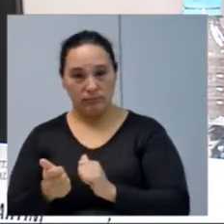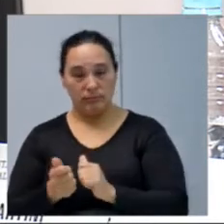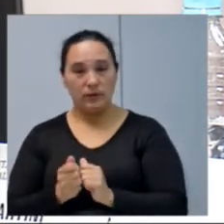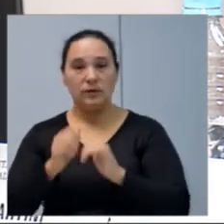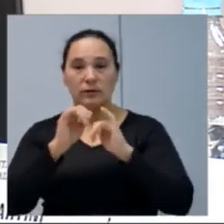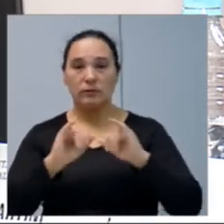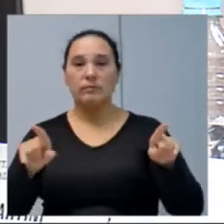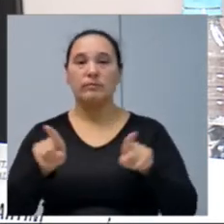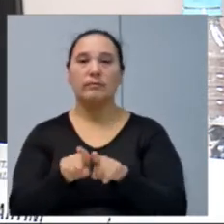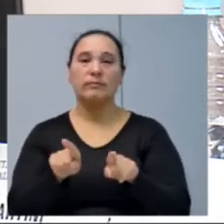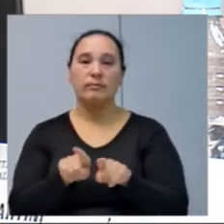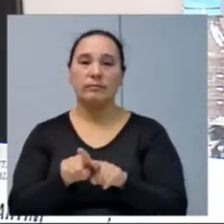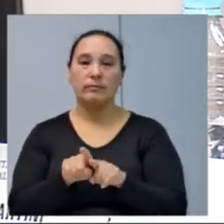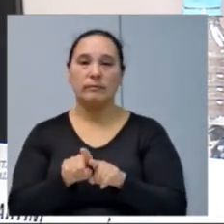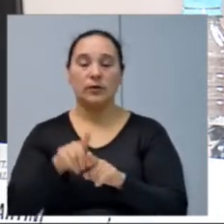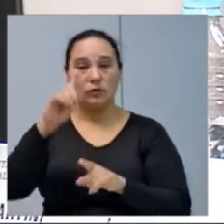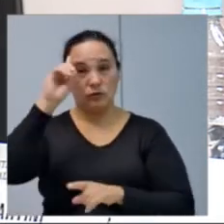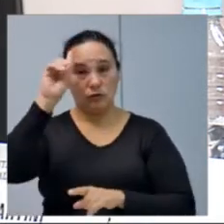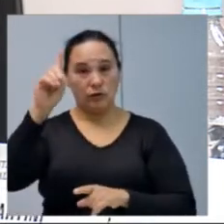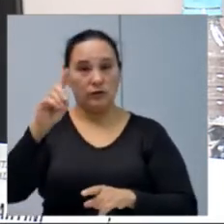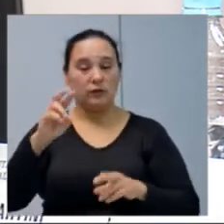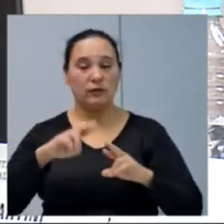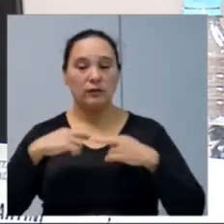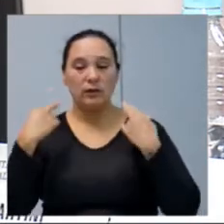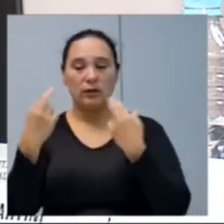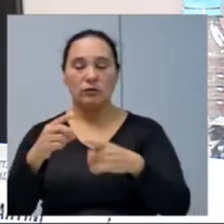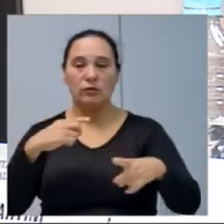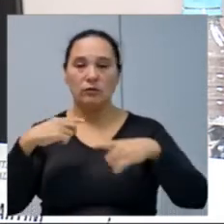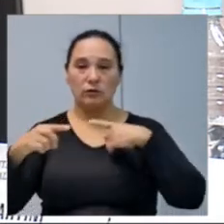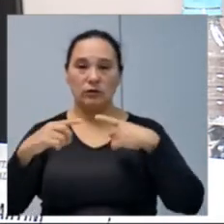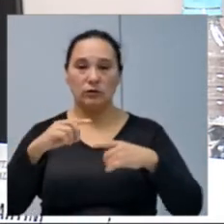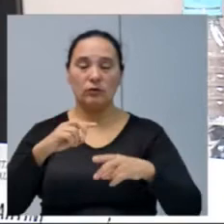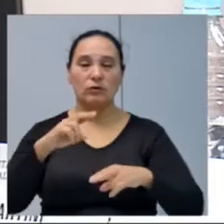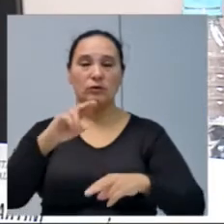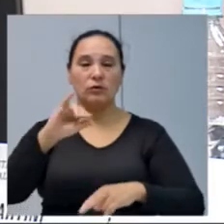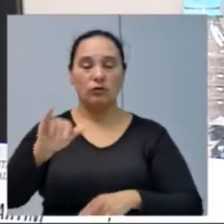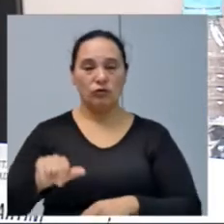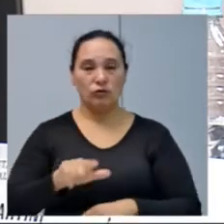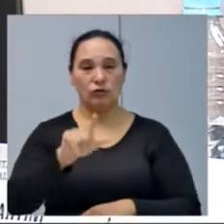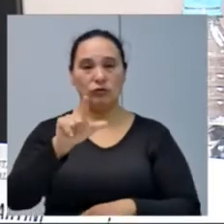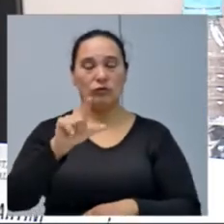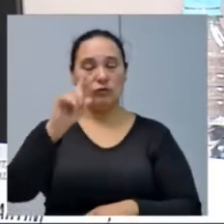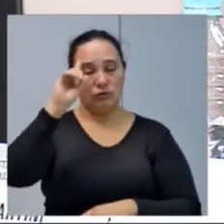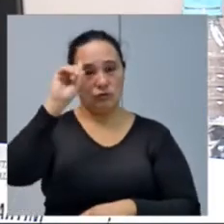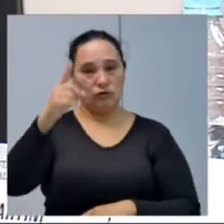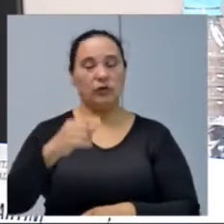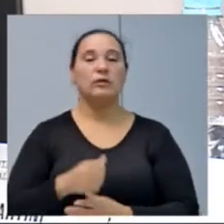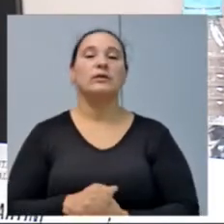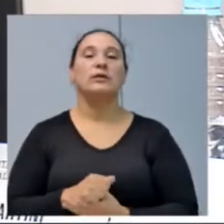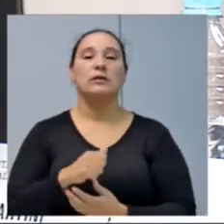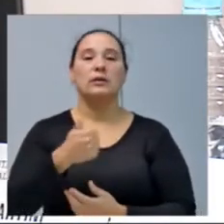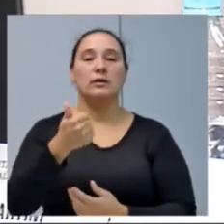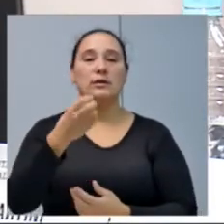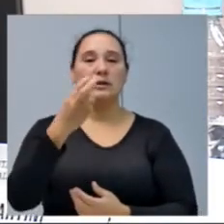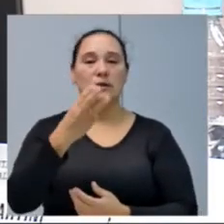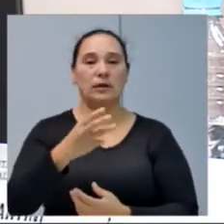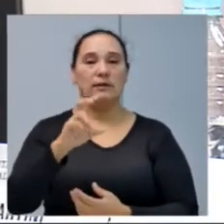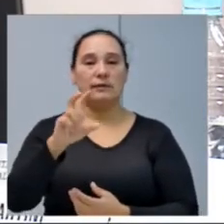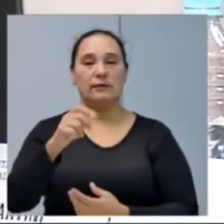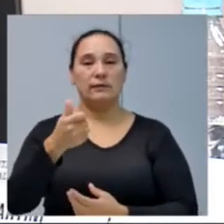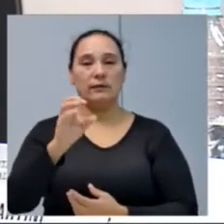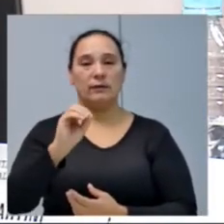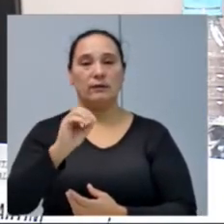Informar também que as datas das sessões do mês de julho serão nos dias seguintes. 3, 5,